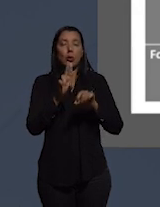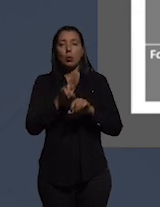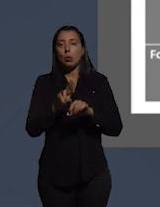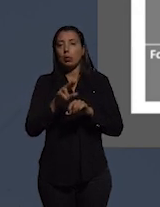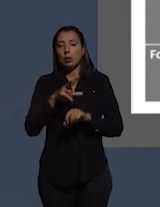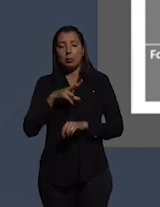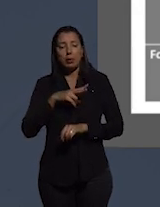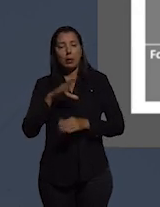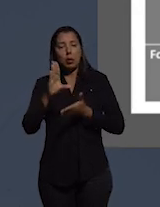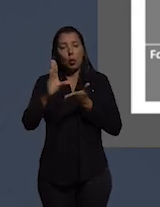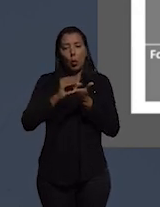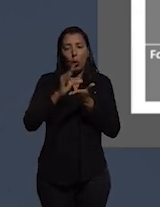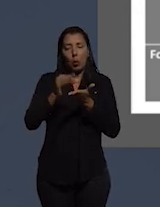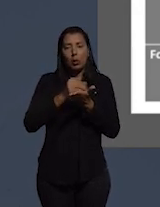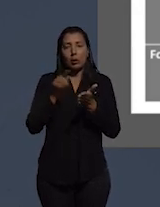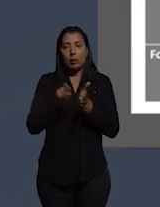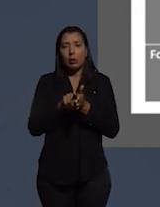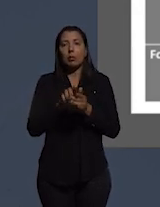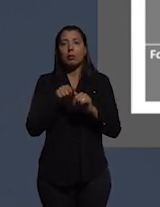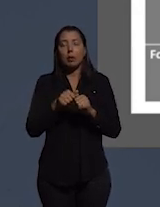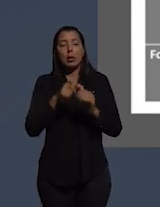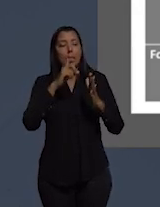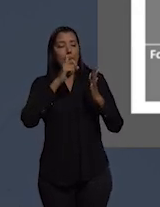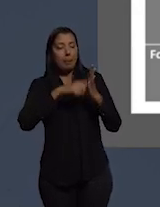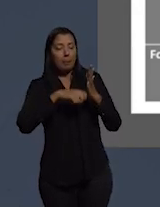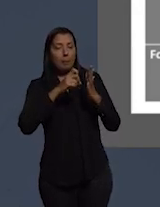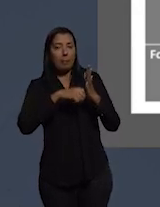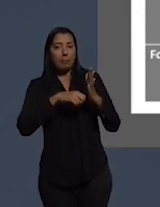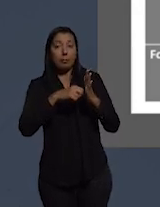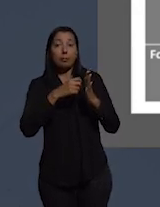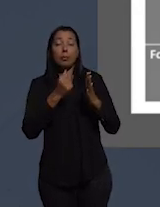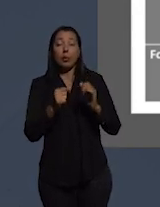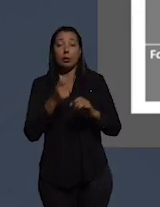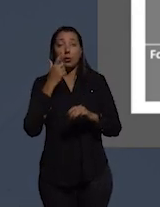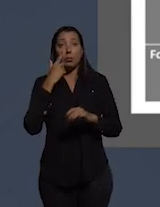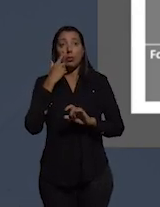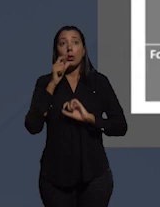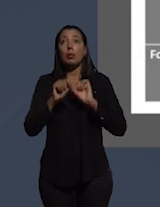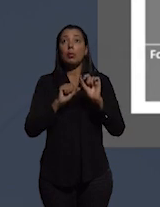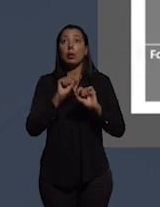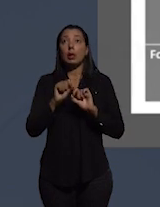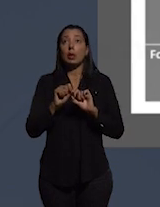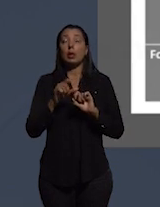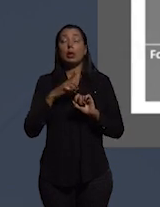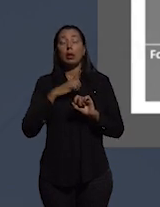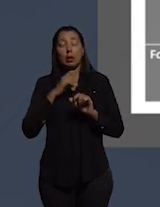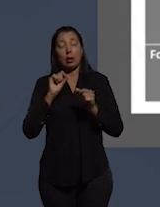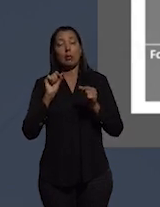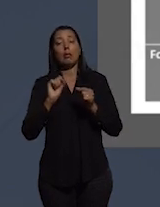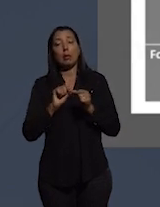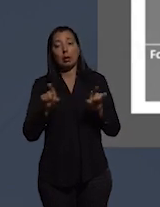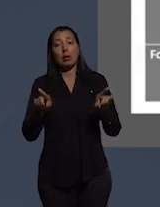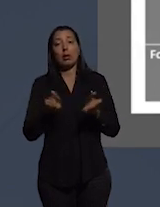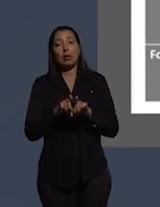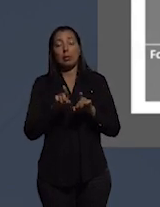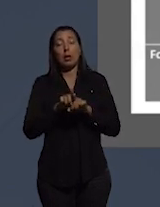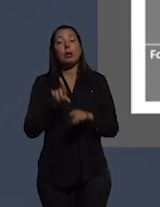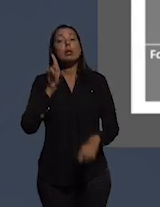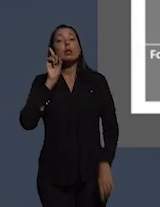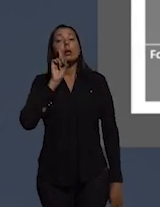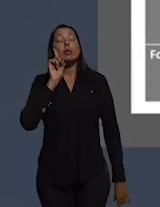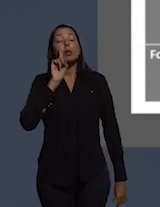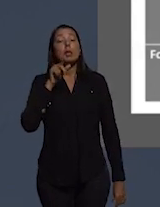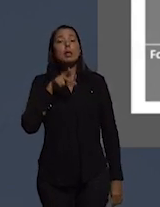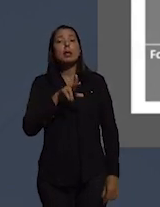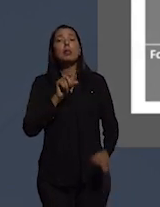colete impostos então vocês podem ver que isso tem sido feito também nos Estados Unidos e cada vez que